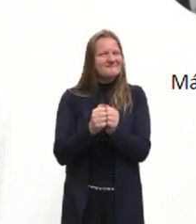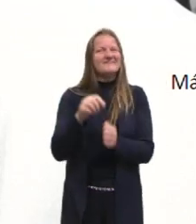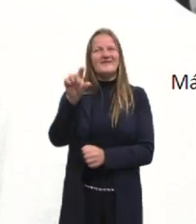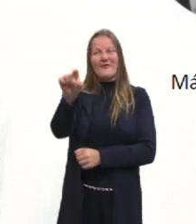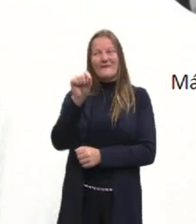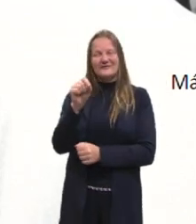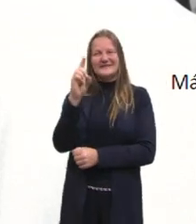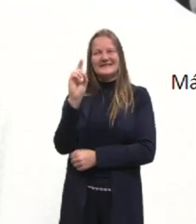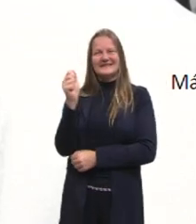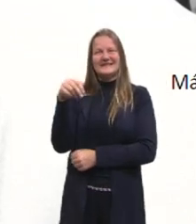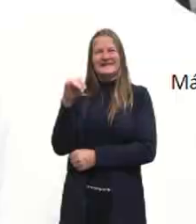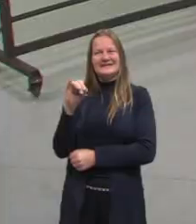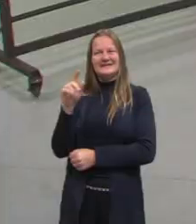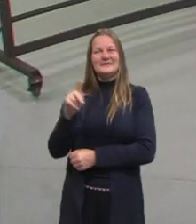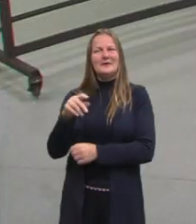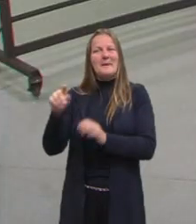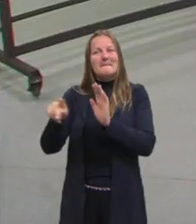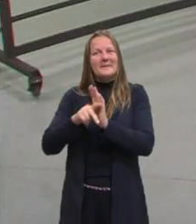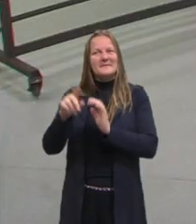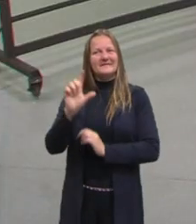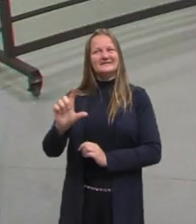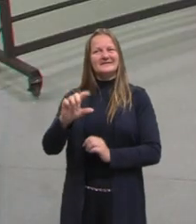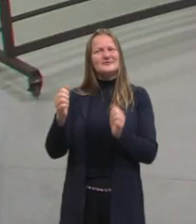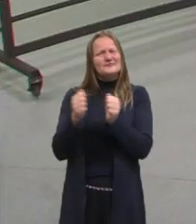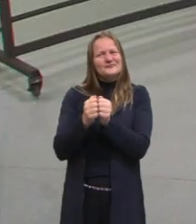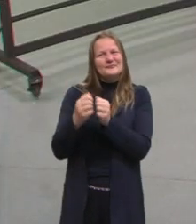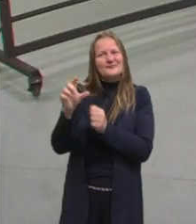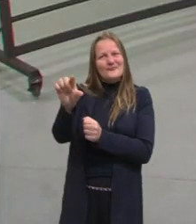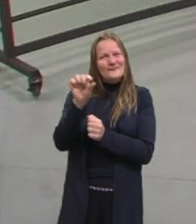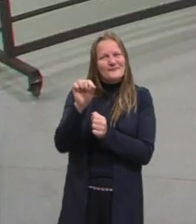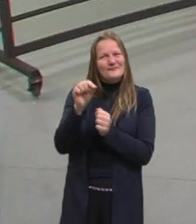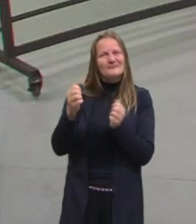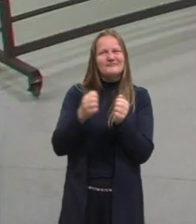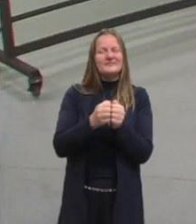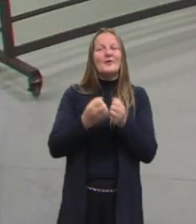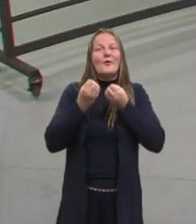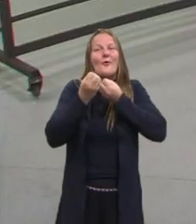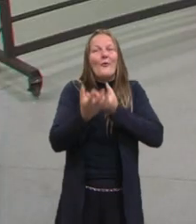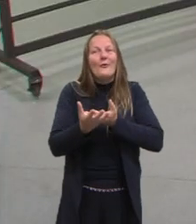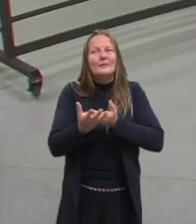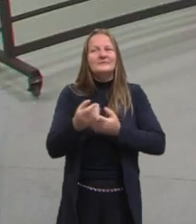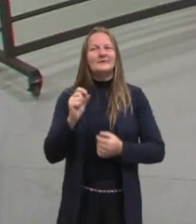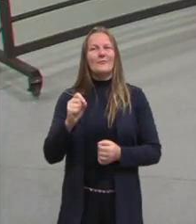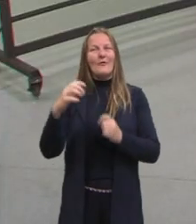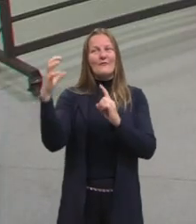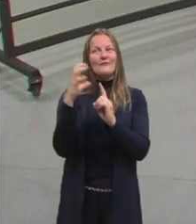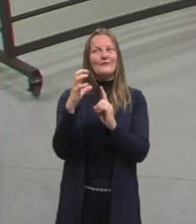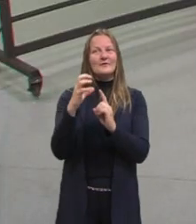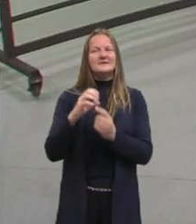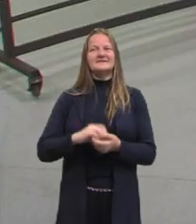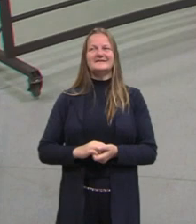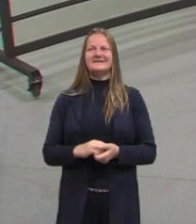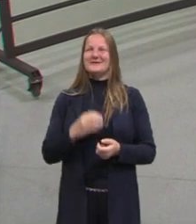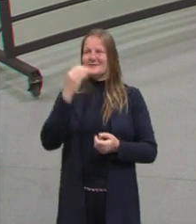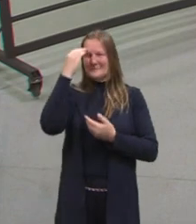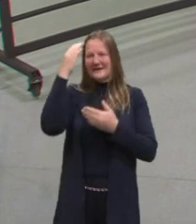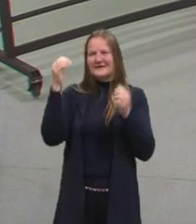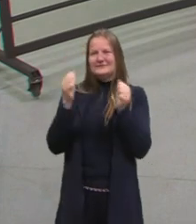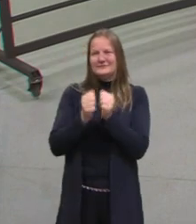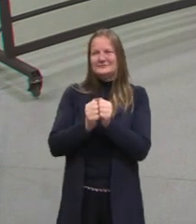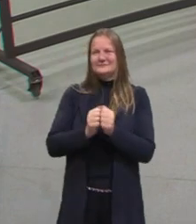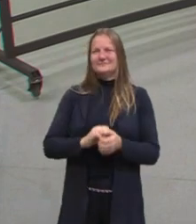convido a Dani para vir participar da nossa aula e contar para nós qual foi a influência, Dani, obrigado por estar aqui